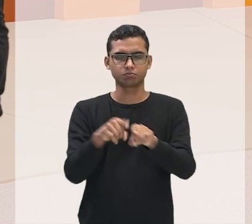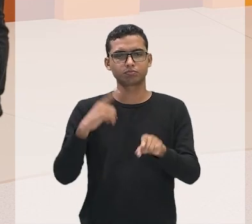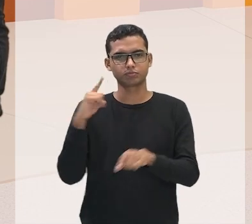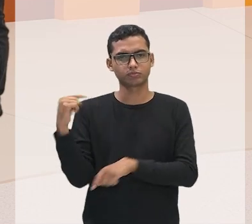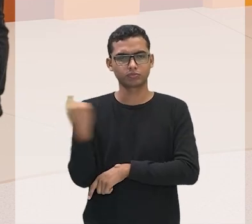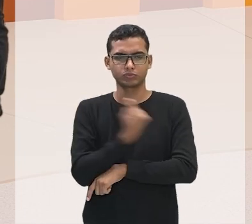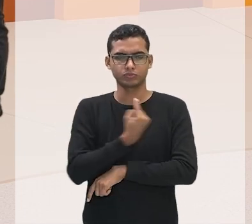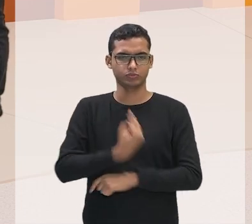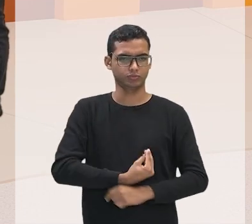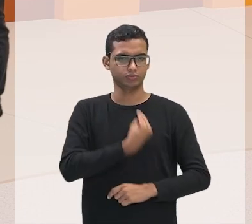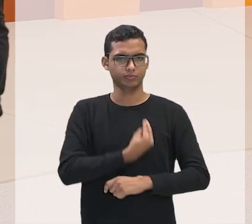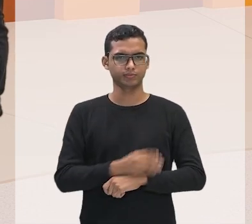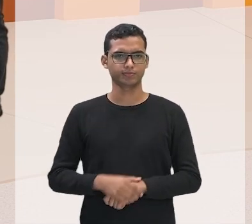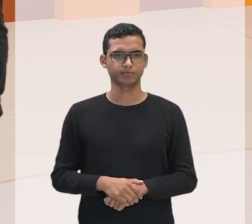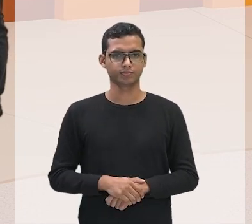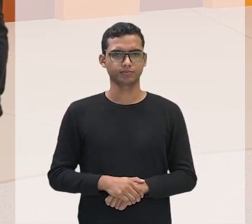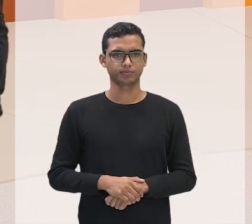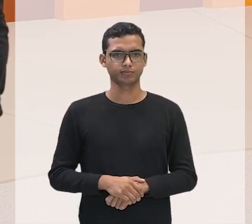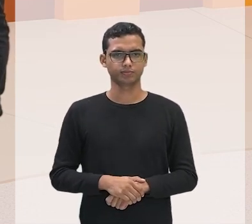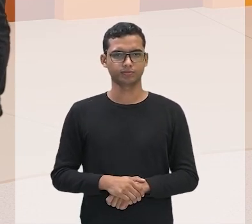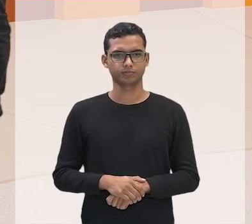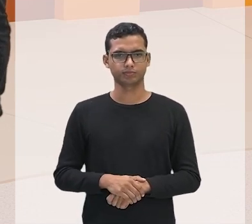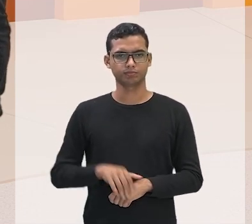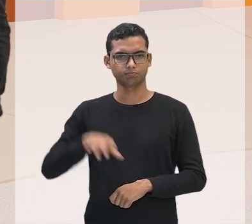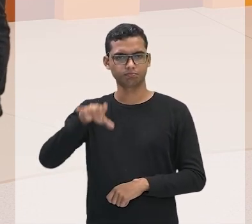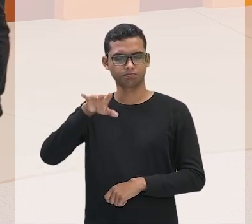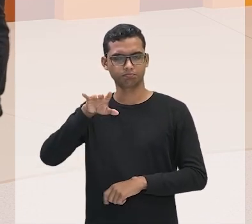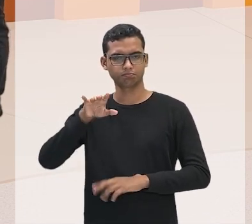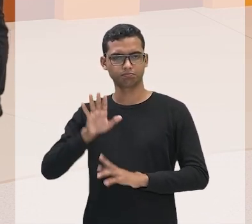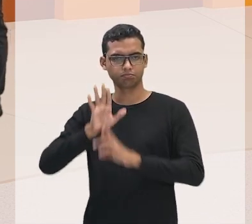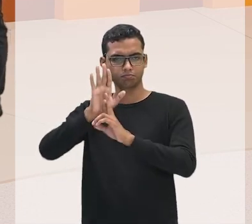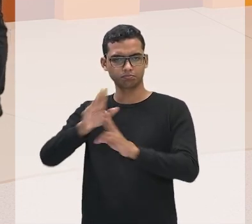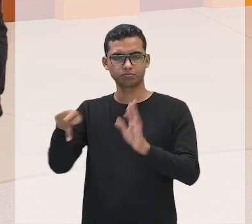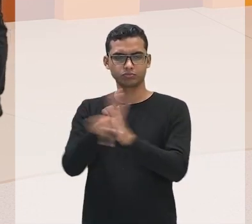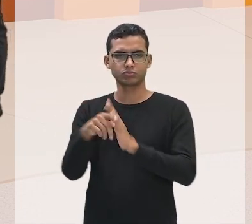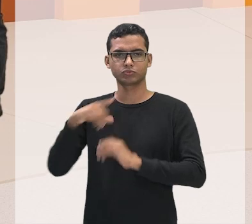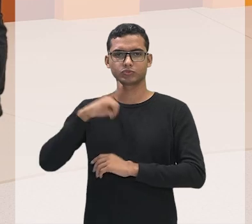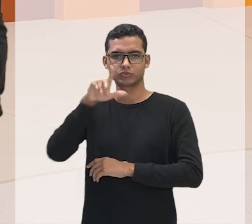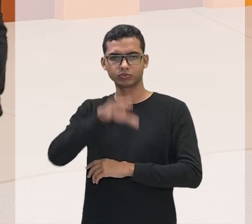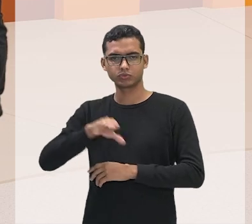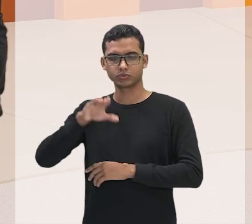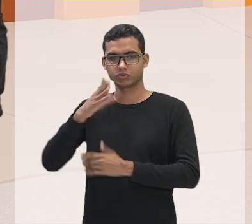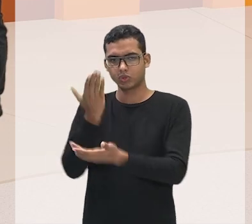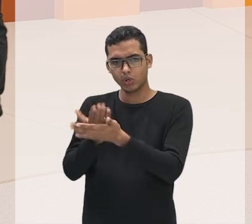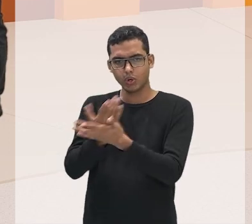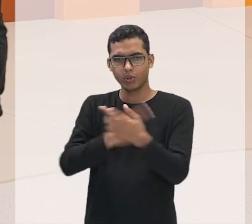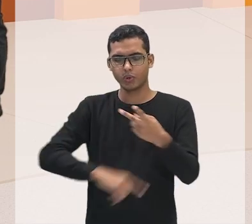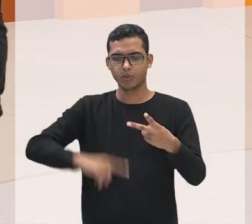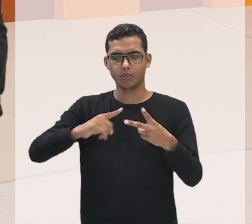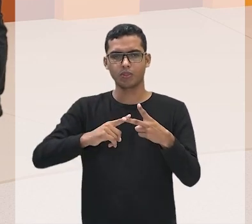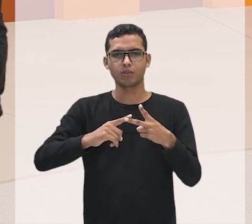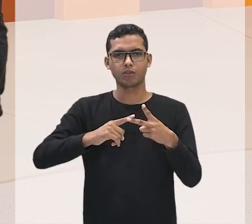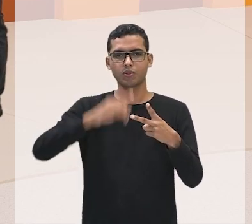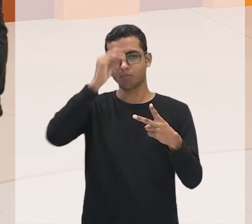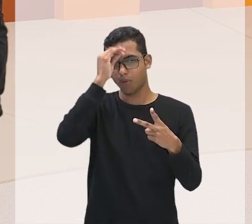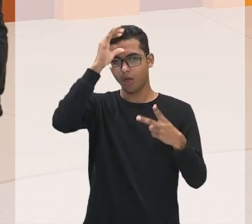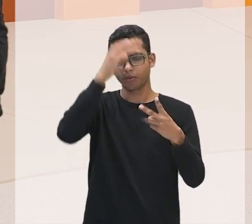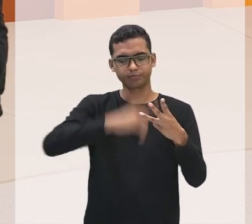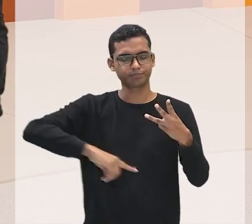nosso existir. Fala do estudo, da educação, fala de conhecimento, né? E fala também de